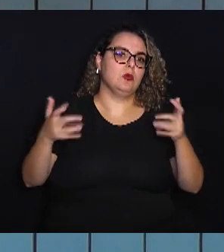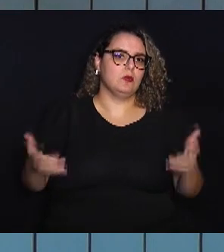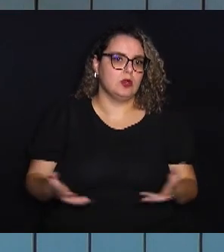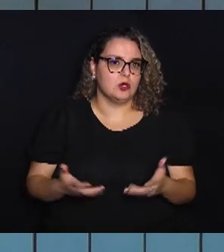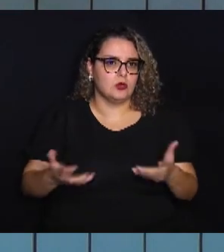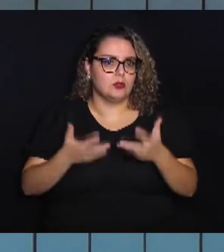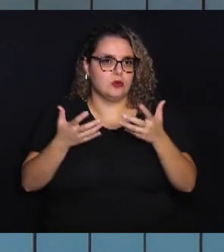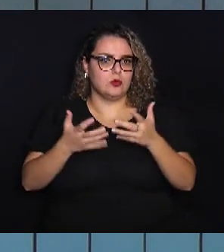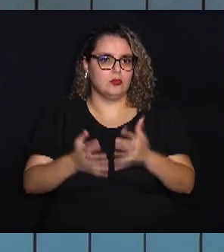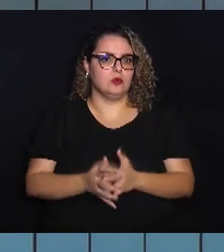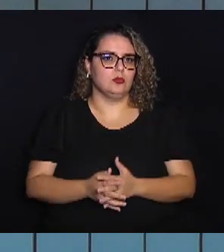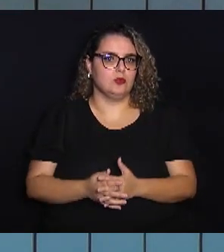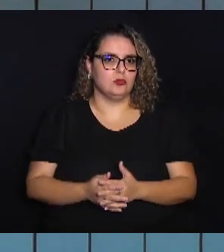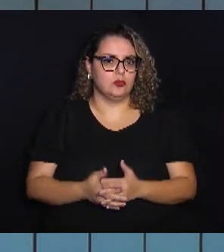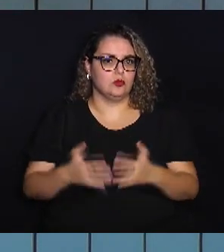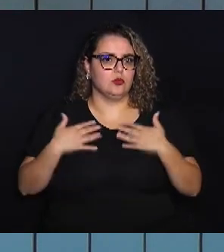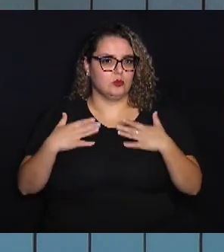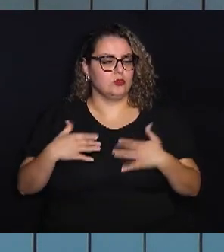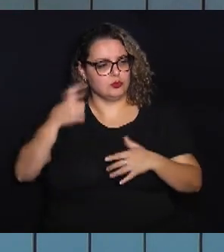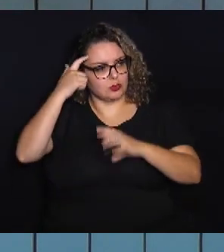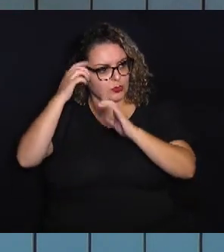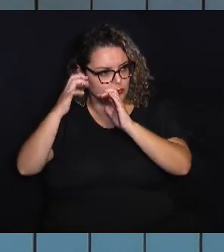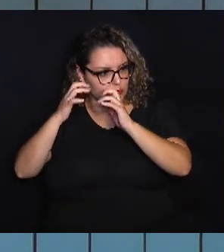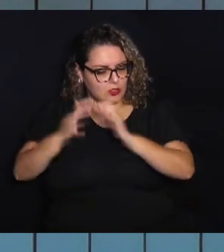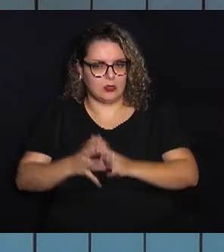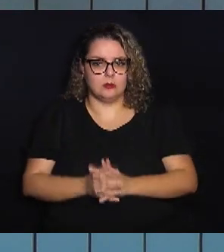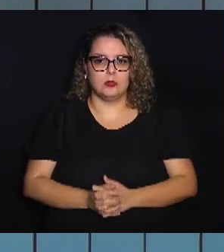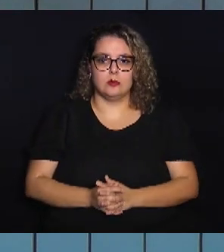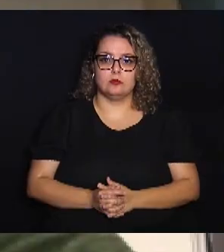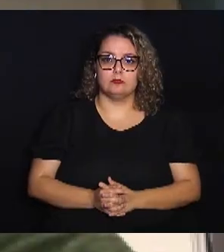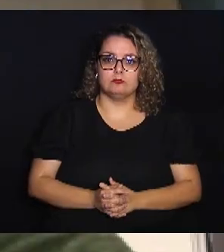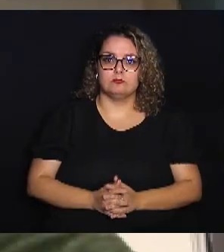esses estímulos do nosso cérebro?